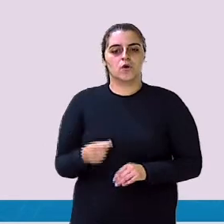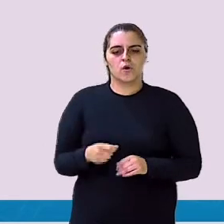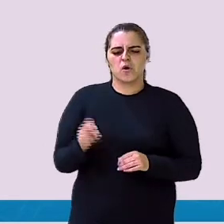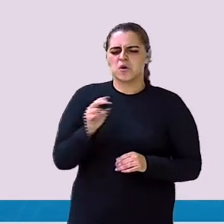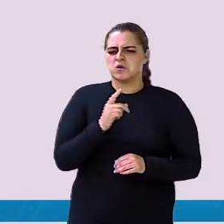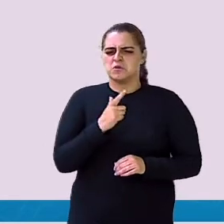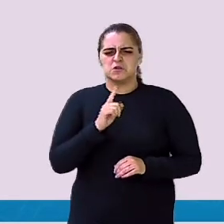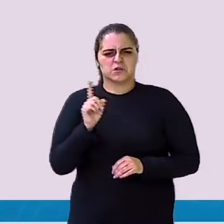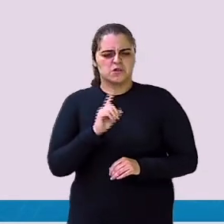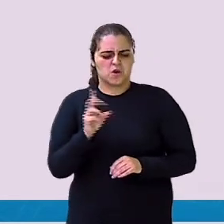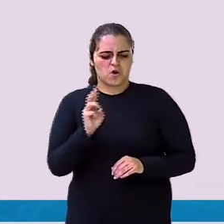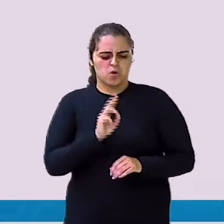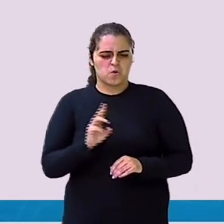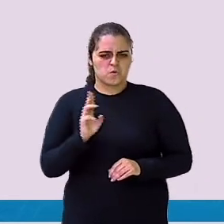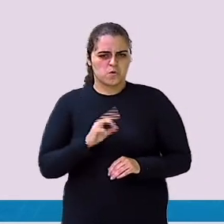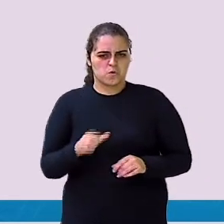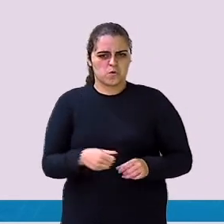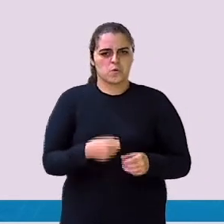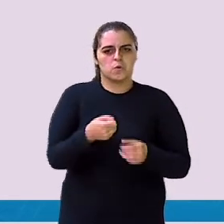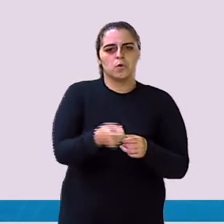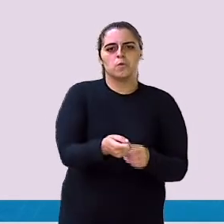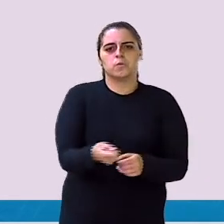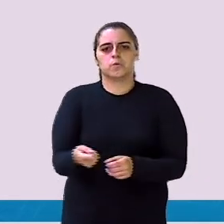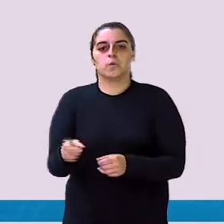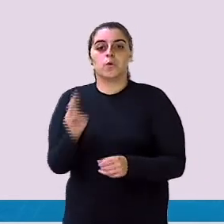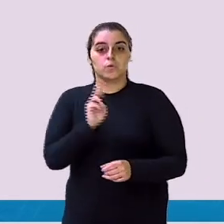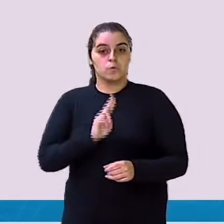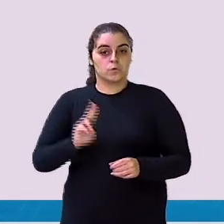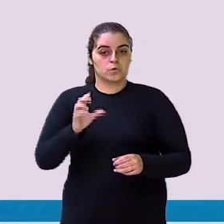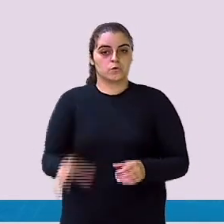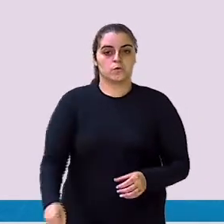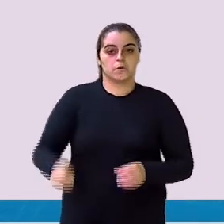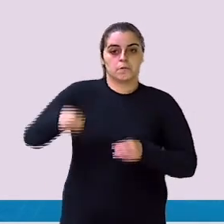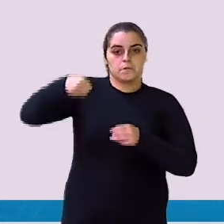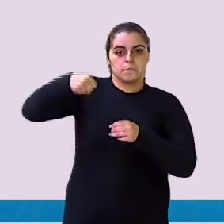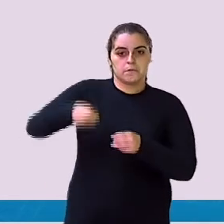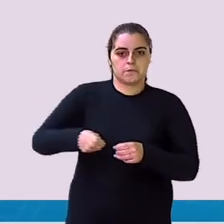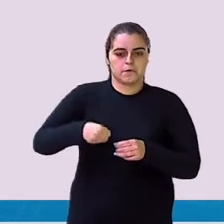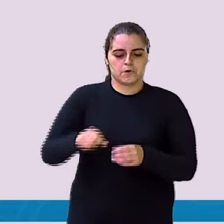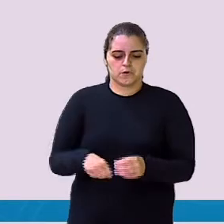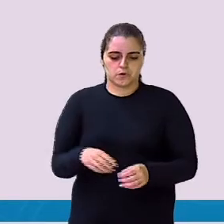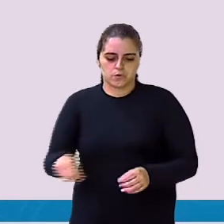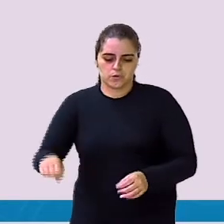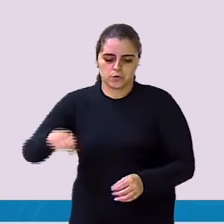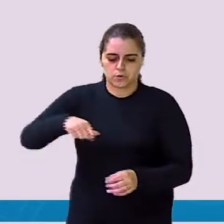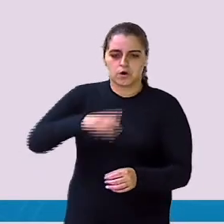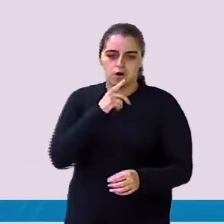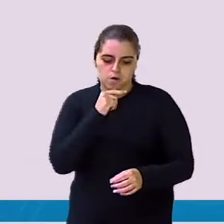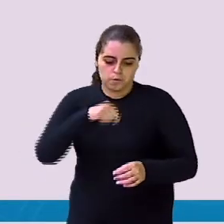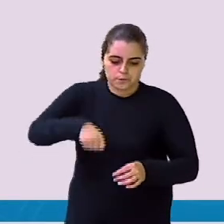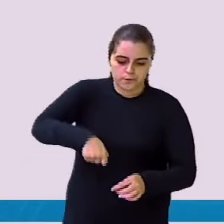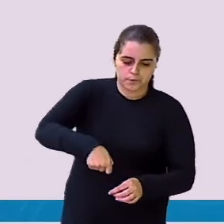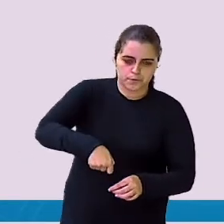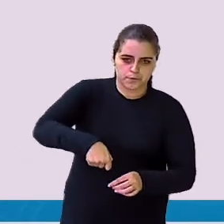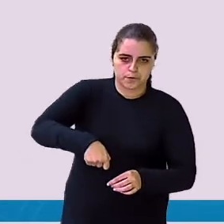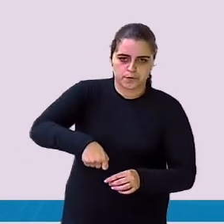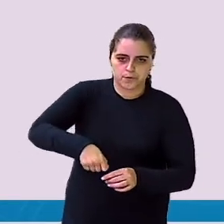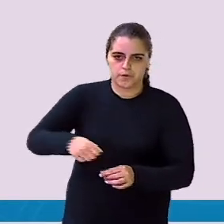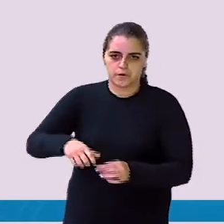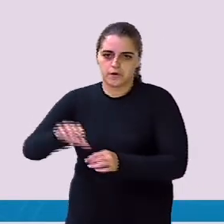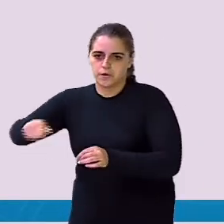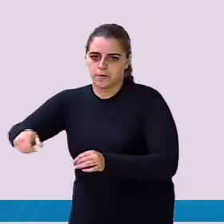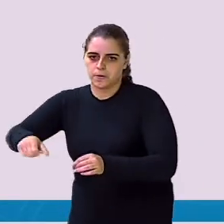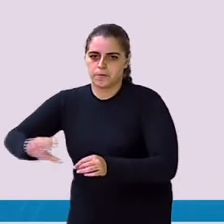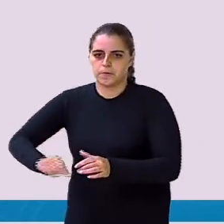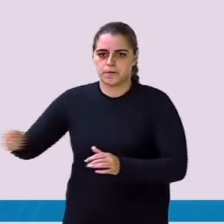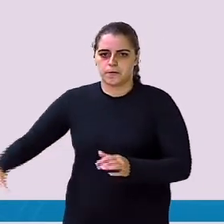mangueiras Use baldes Para lavar o carro A sua bicicleta A sua calçada Como a gente falou Na outra aula